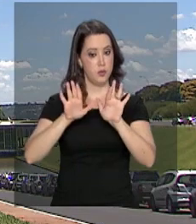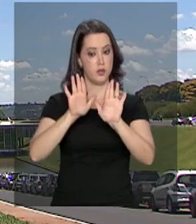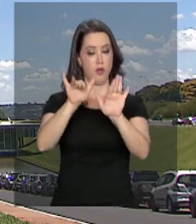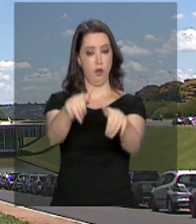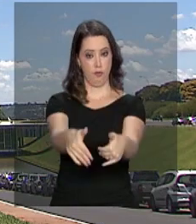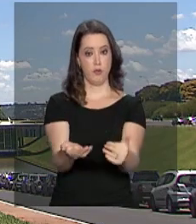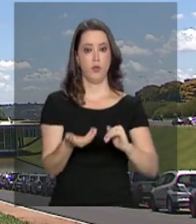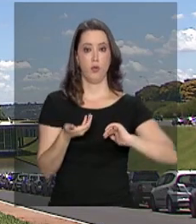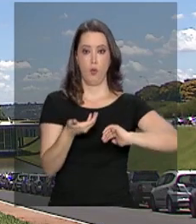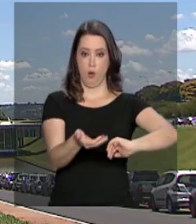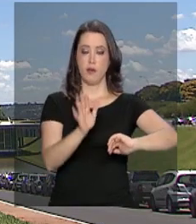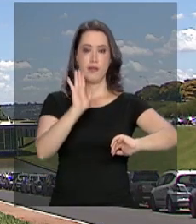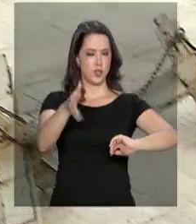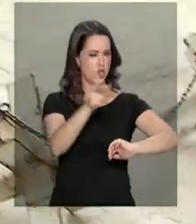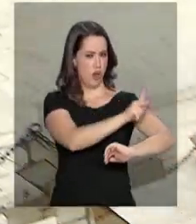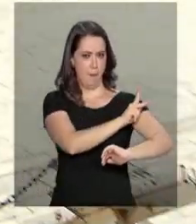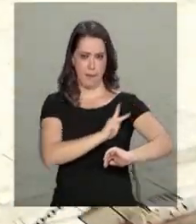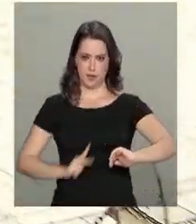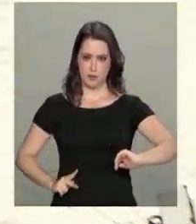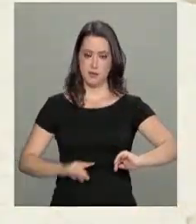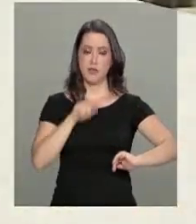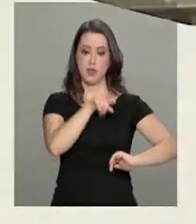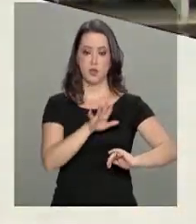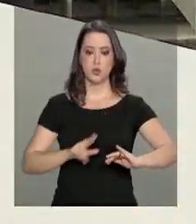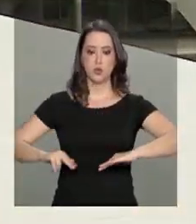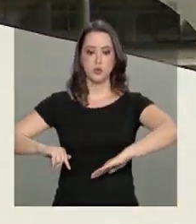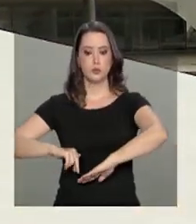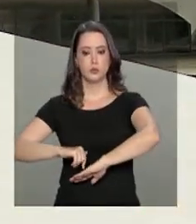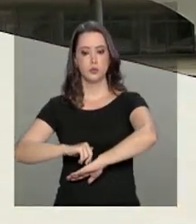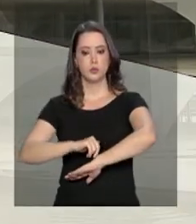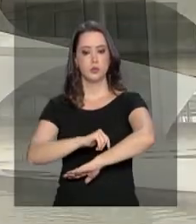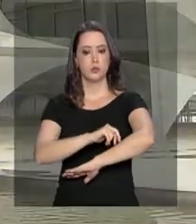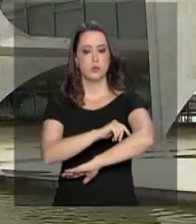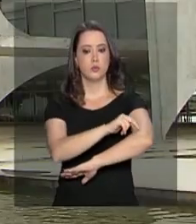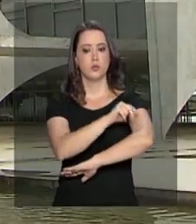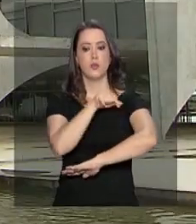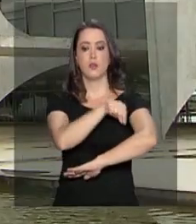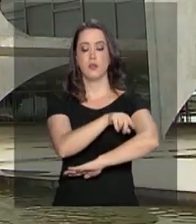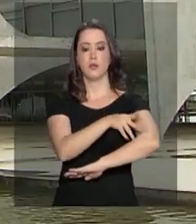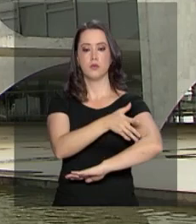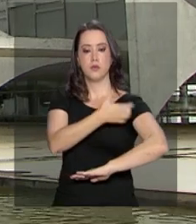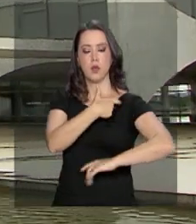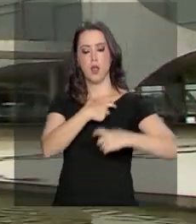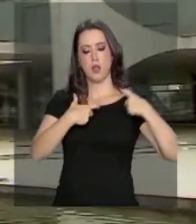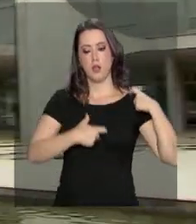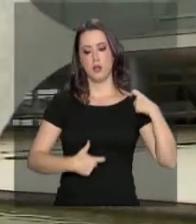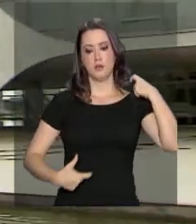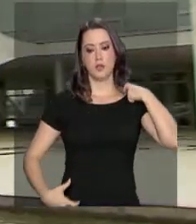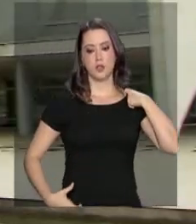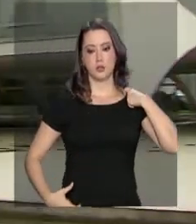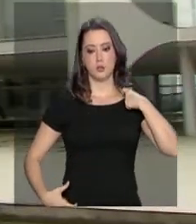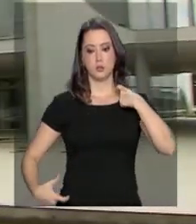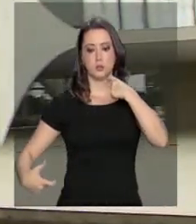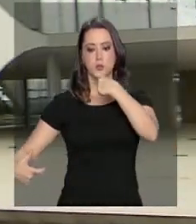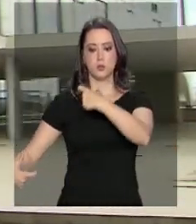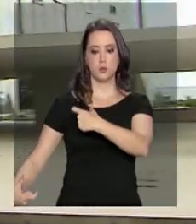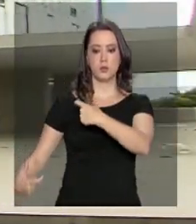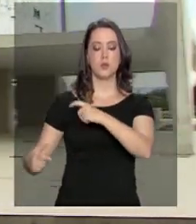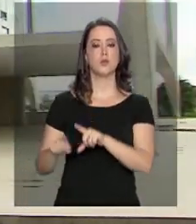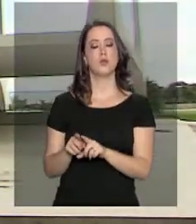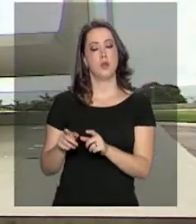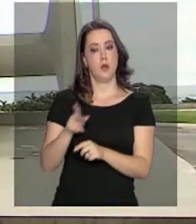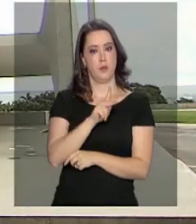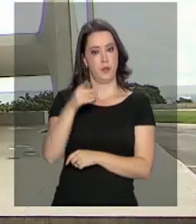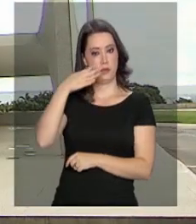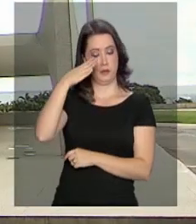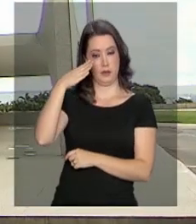Congresso e já presidente, Bolsonaro subirá a rampa do Palácio do Planalto para receber a faixa presidencial das mãos de Michel